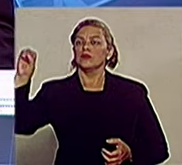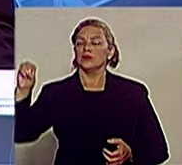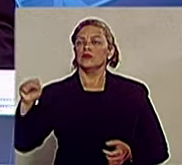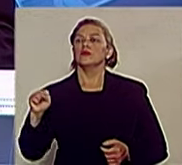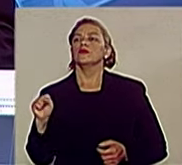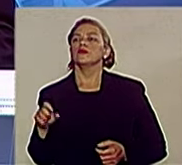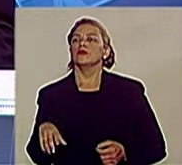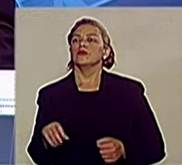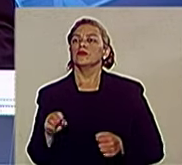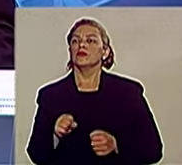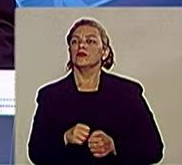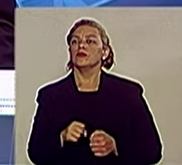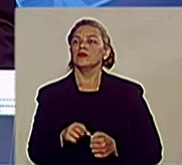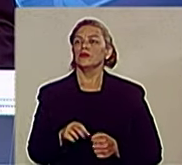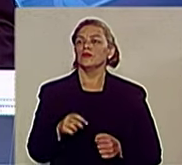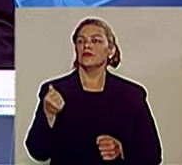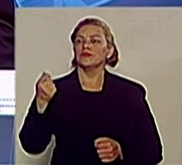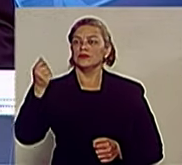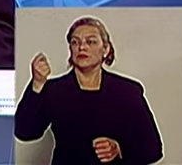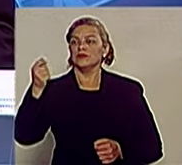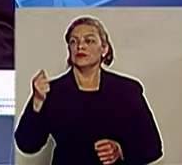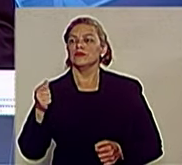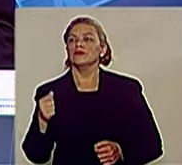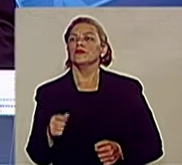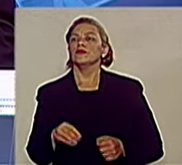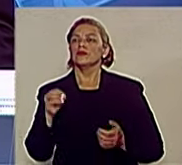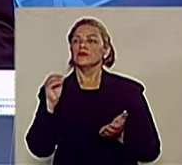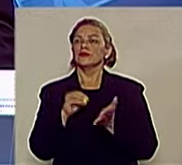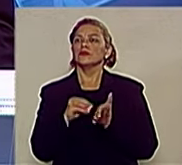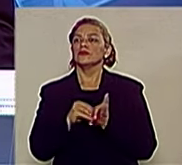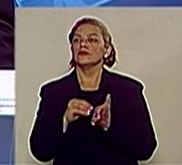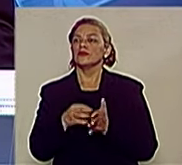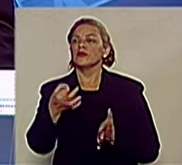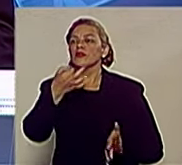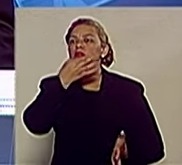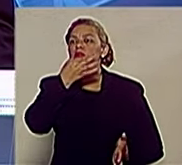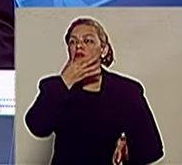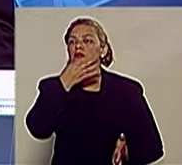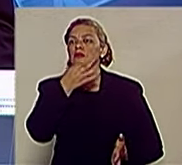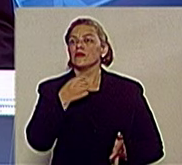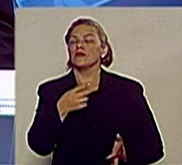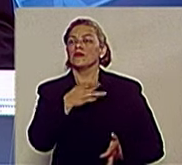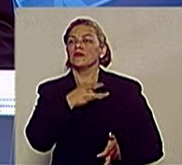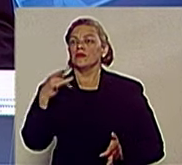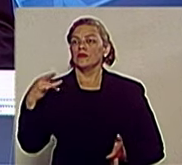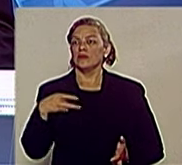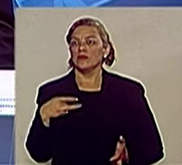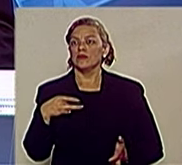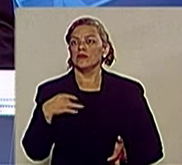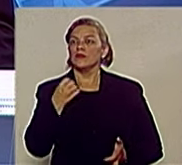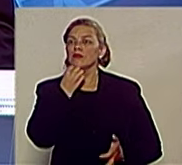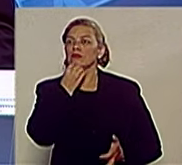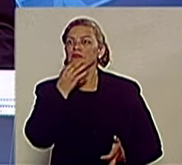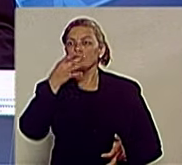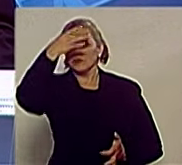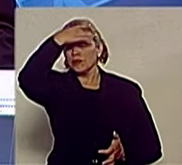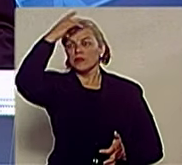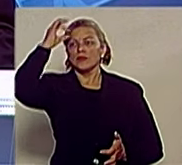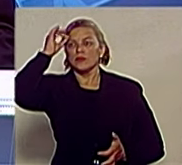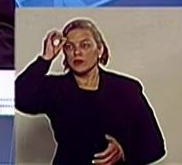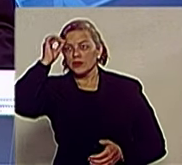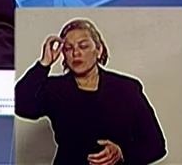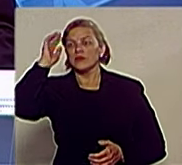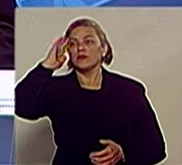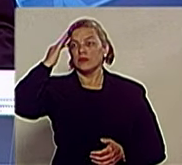Falta esparadrado. É isso que nós não podemos deixar acontecer. Um bom gestor sabe eleger as prioridades e colocar o dinheiro no lugar